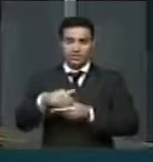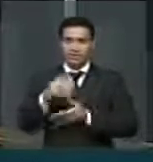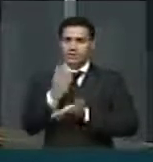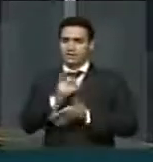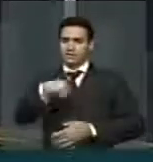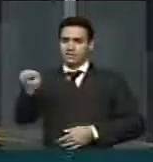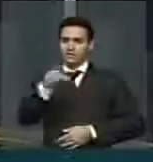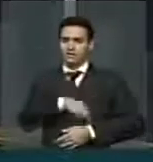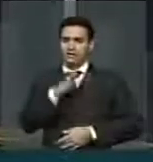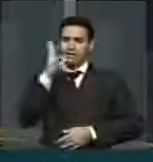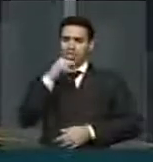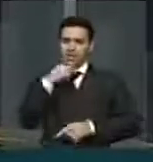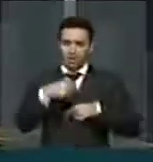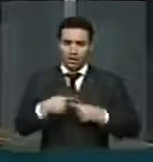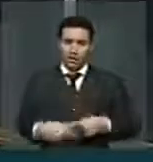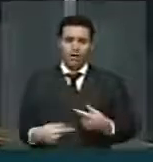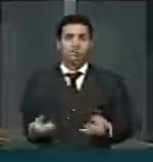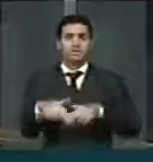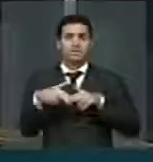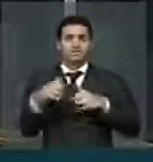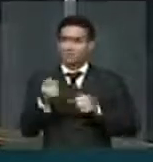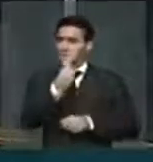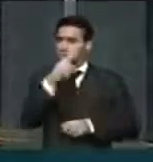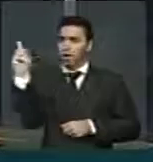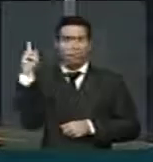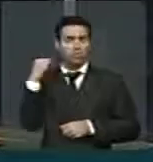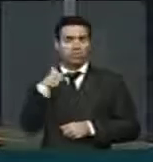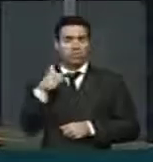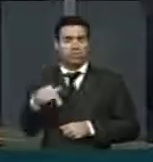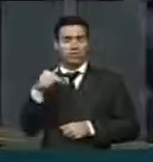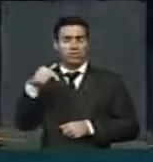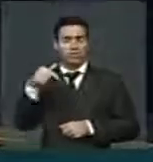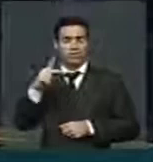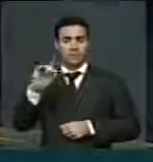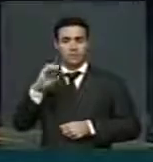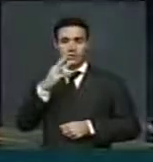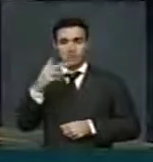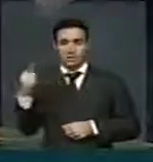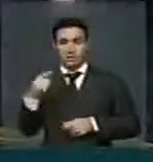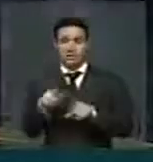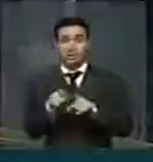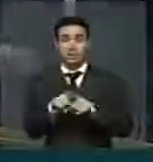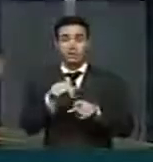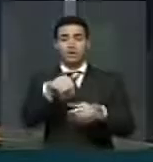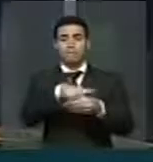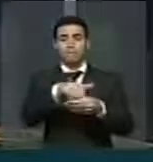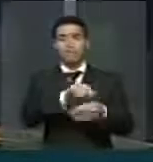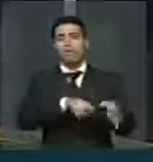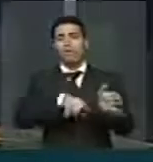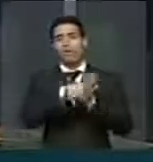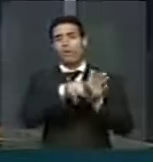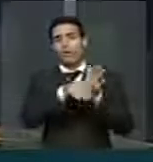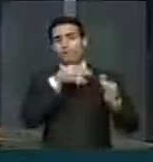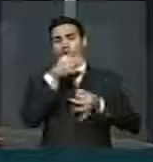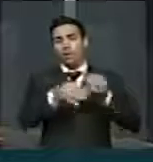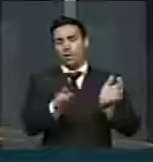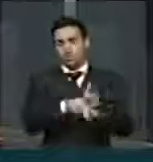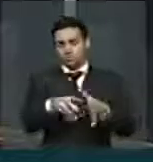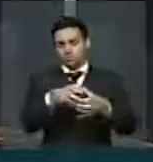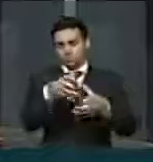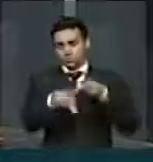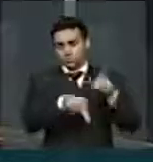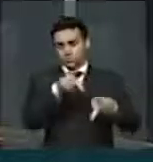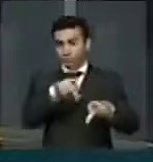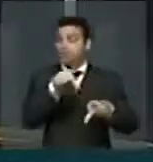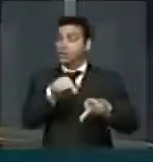declaro meu voto não à PEC 37. Por outro lado, presidente, sobre o plebiscito, quero dizer que parece que o meu entendimento é que a